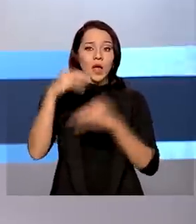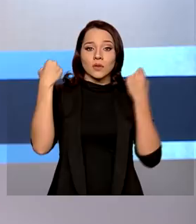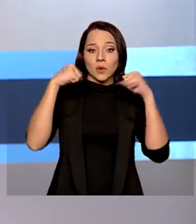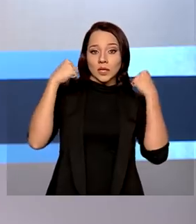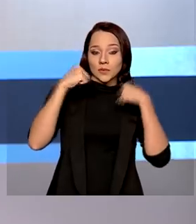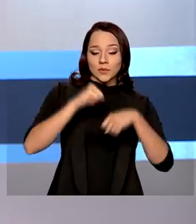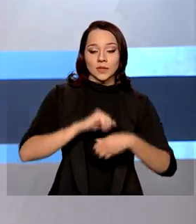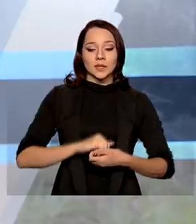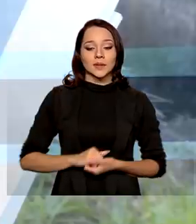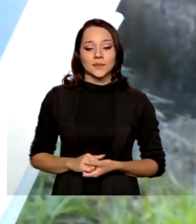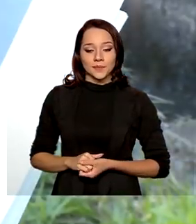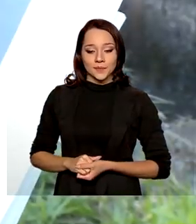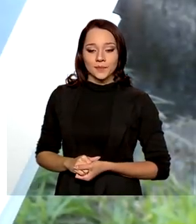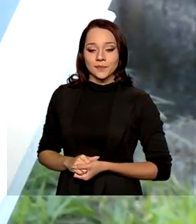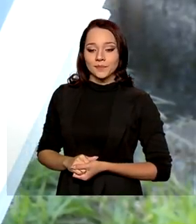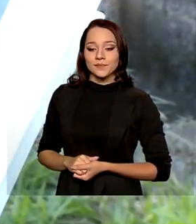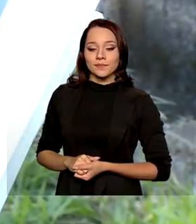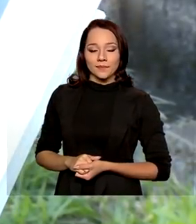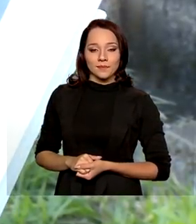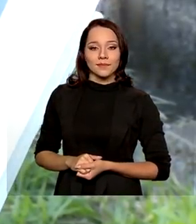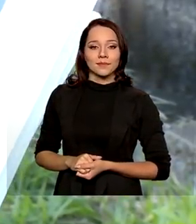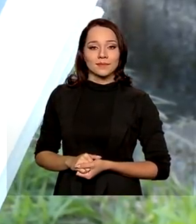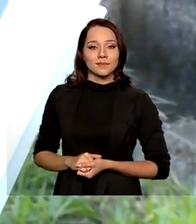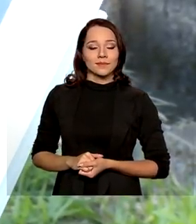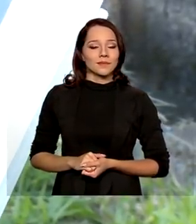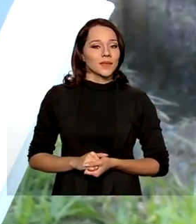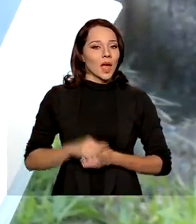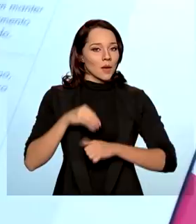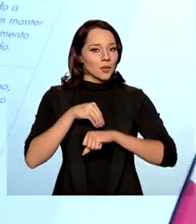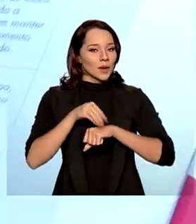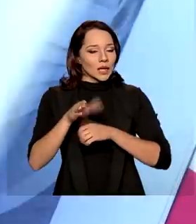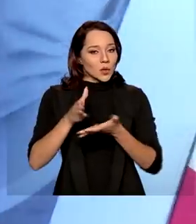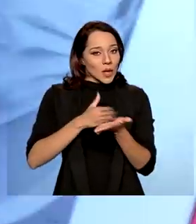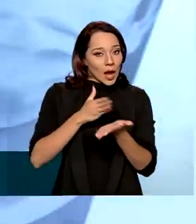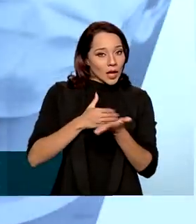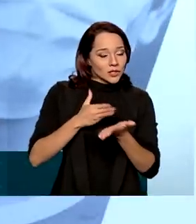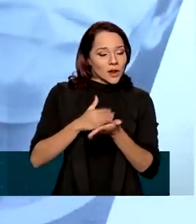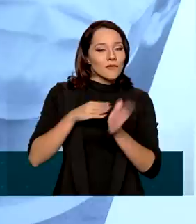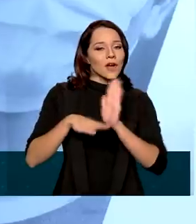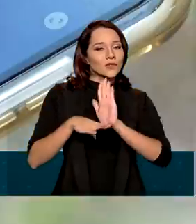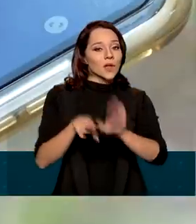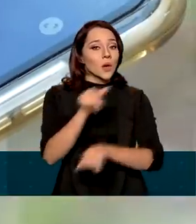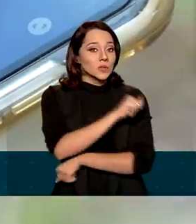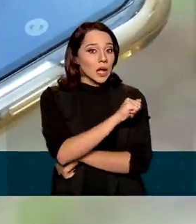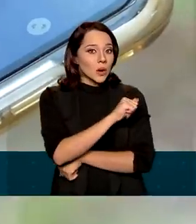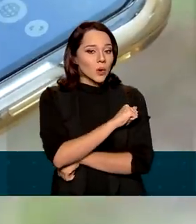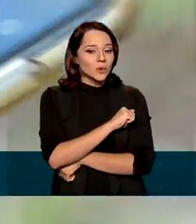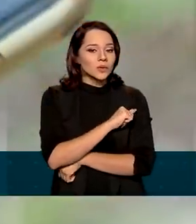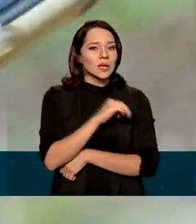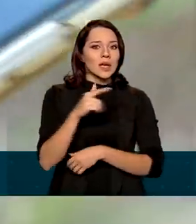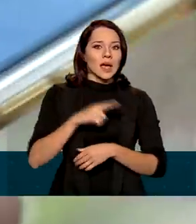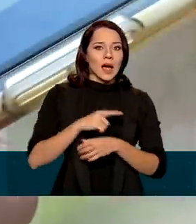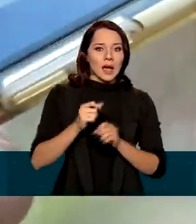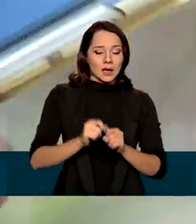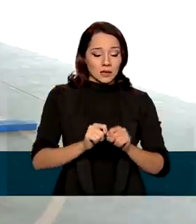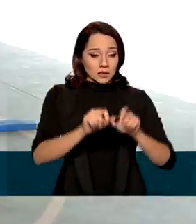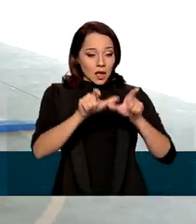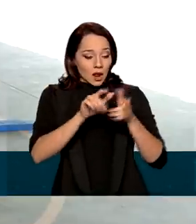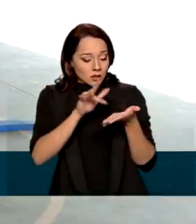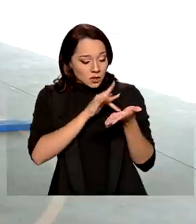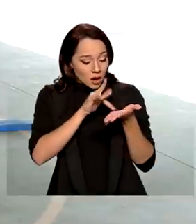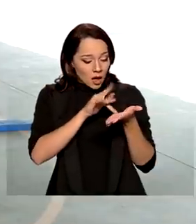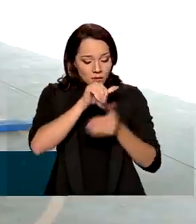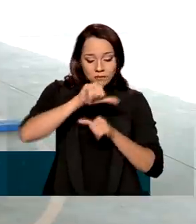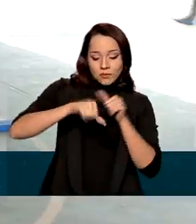educação física. A publicação da cartilha vai ajudar os alunos a trocarem as telas do celular